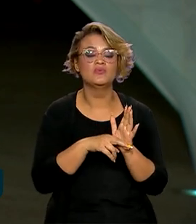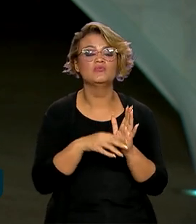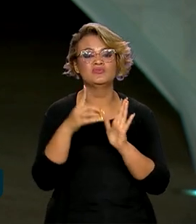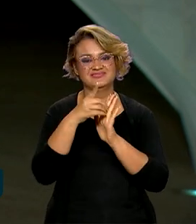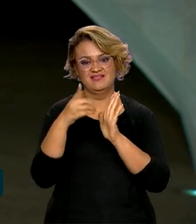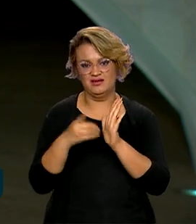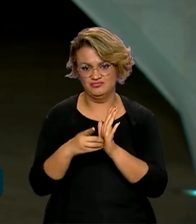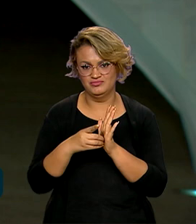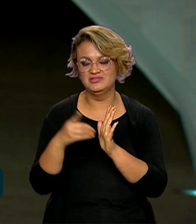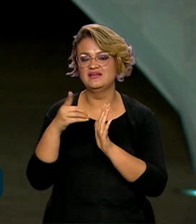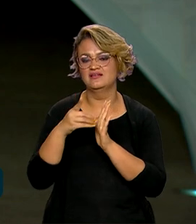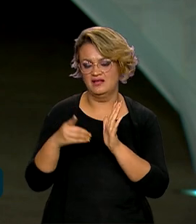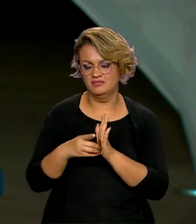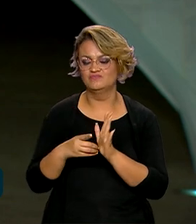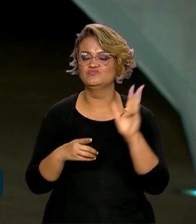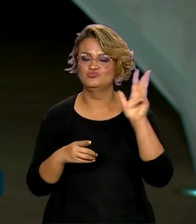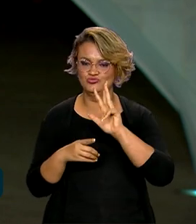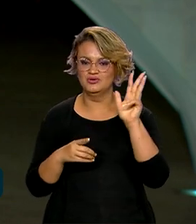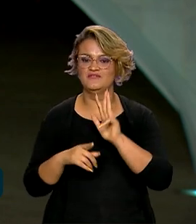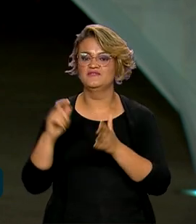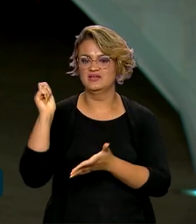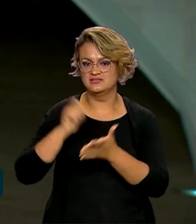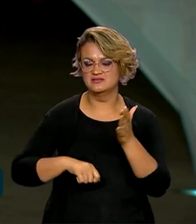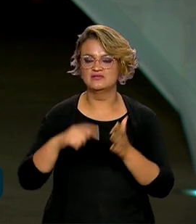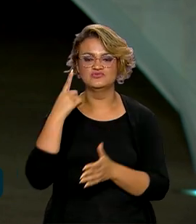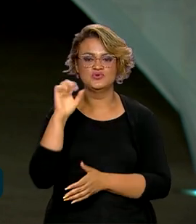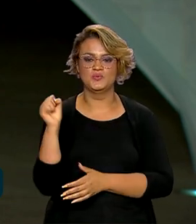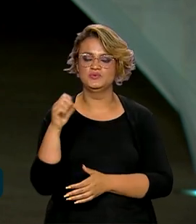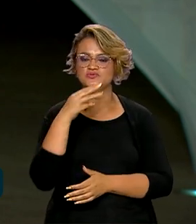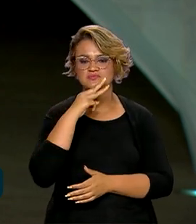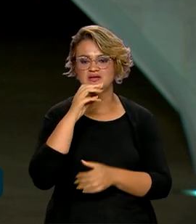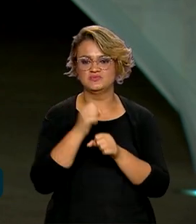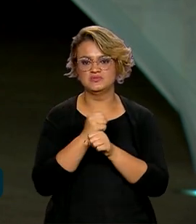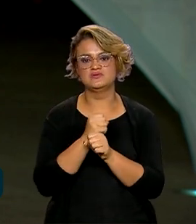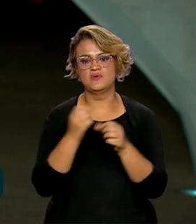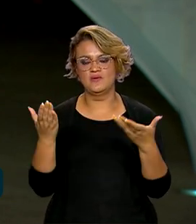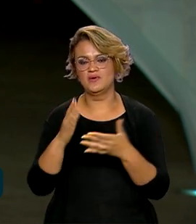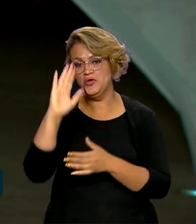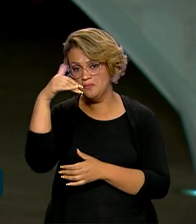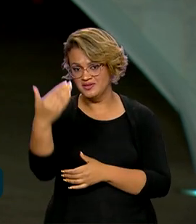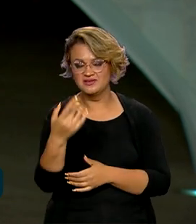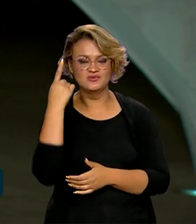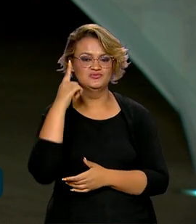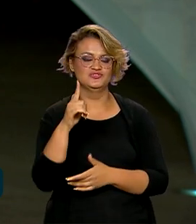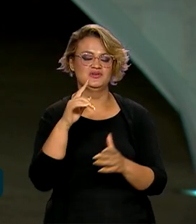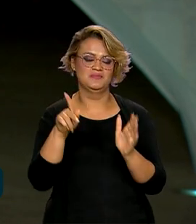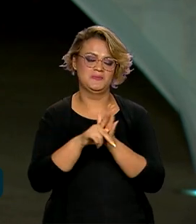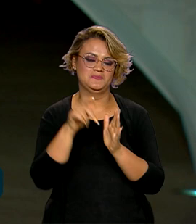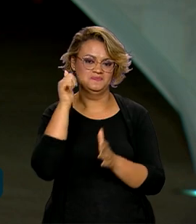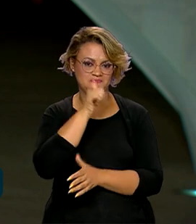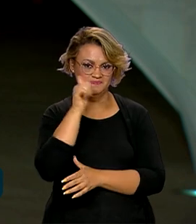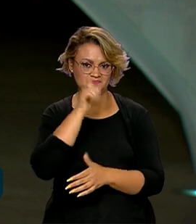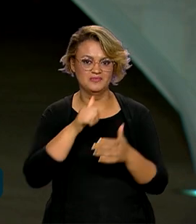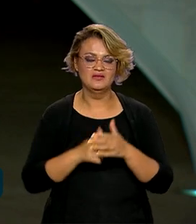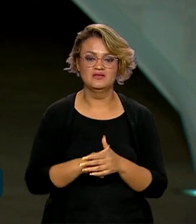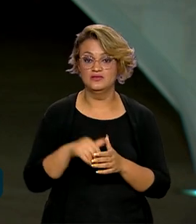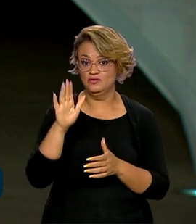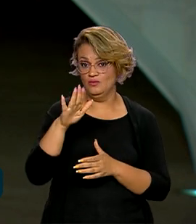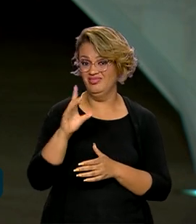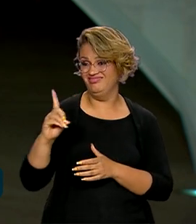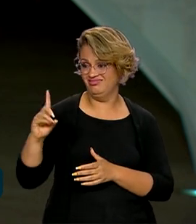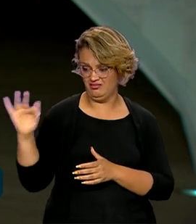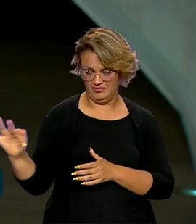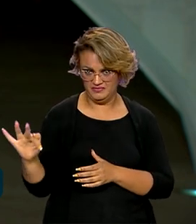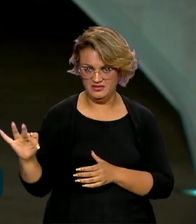decreto do presidente Lula, assinado em 8 de março deste ano, em homenagem ao Dia das Mulheres. E olha, o Distrito